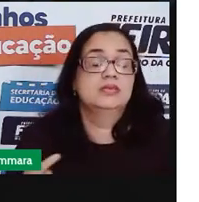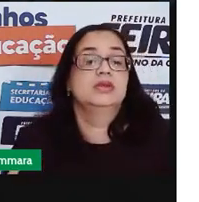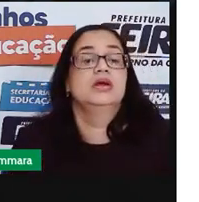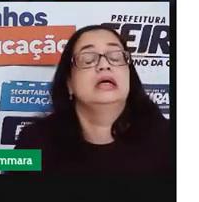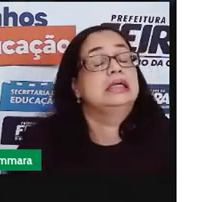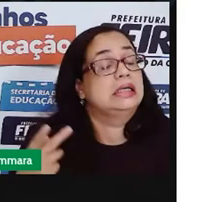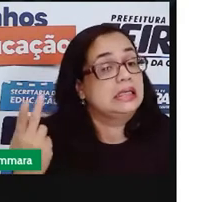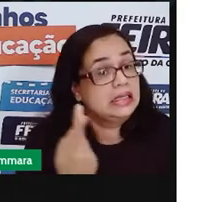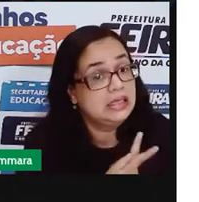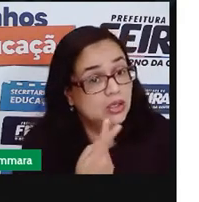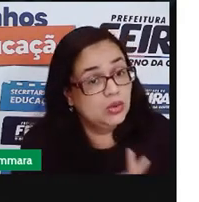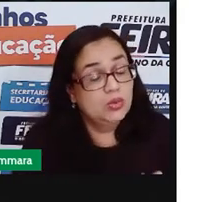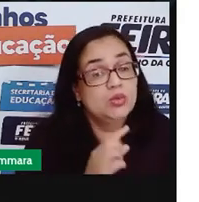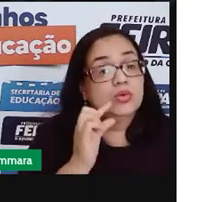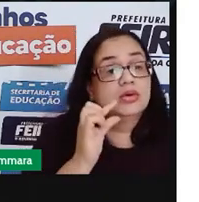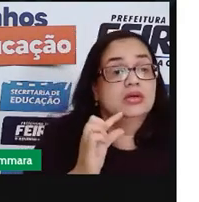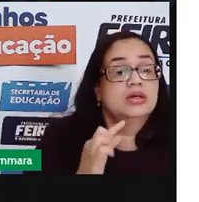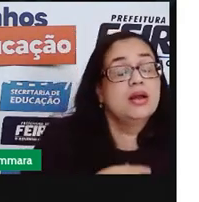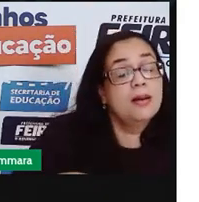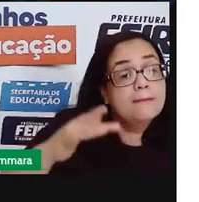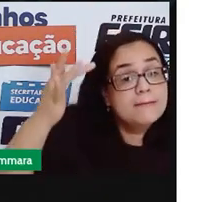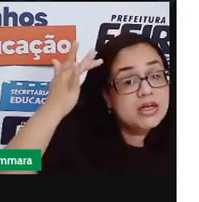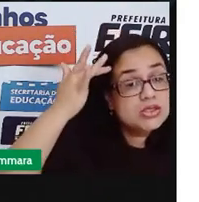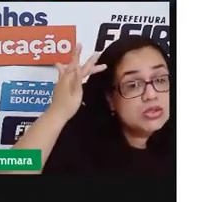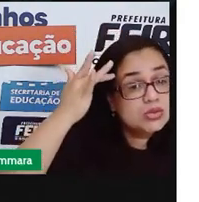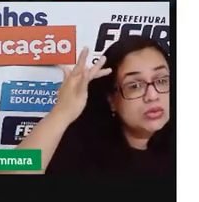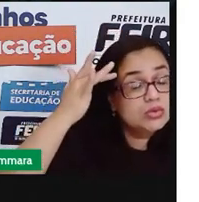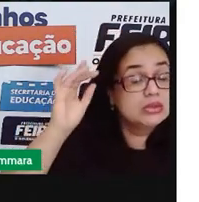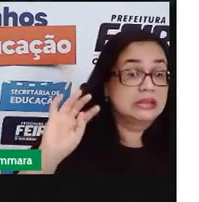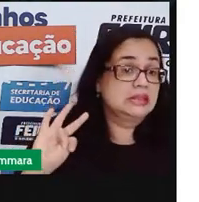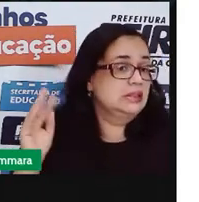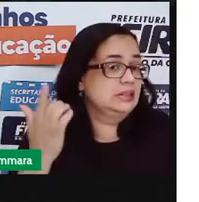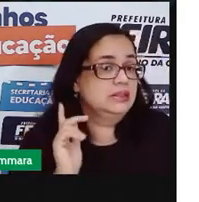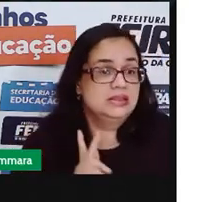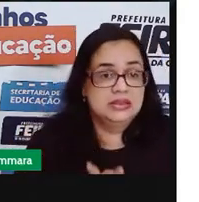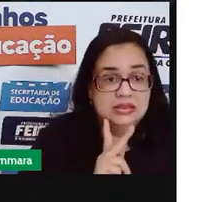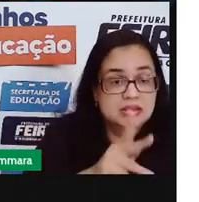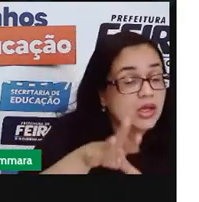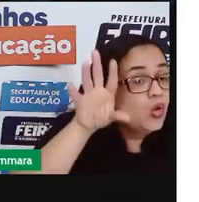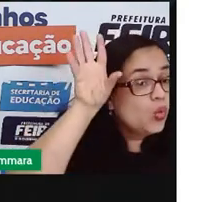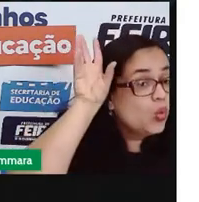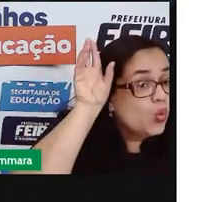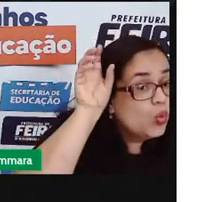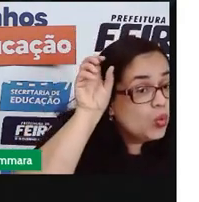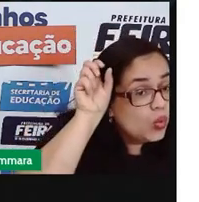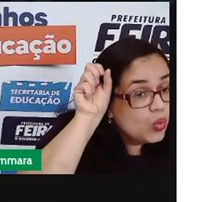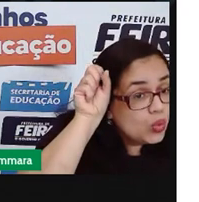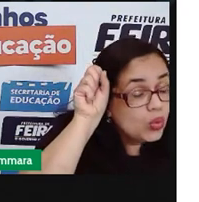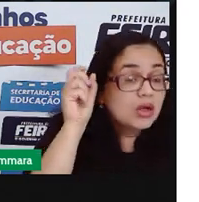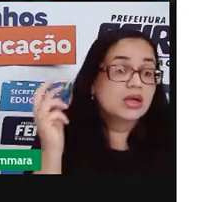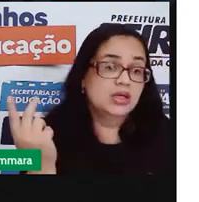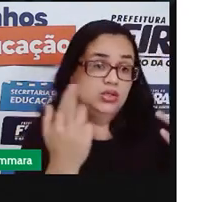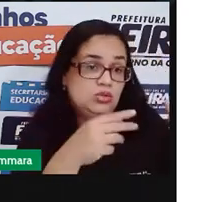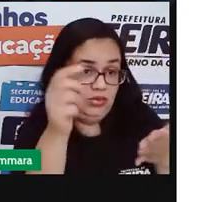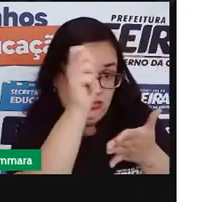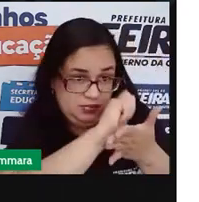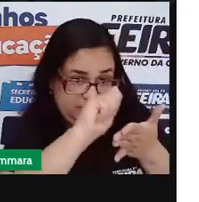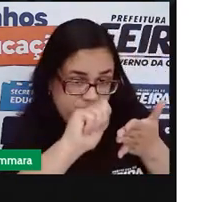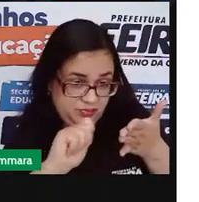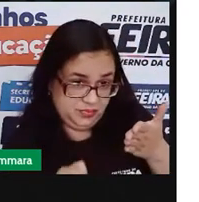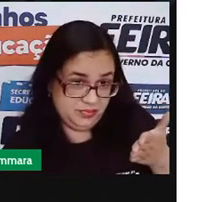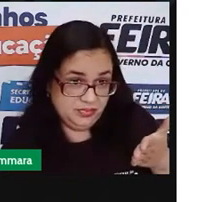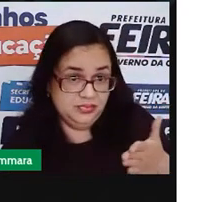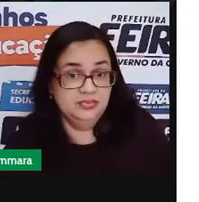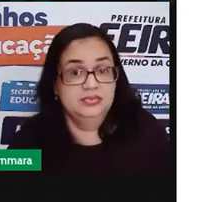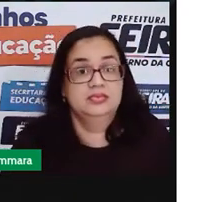erros e mais conscientes de que nem sempre o que ouvimos é aquilo que vamos escrever.